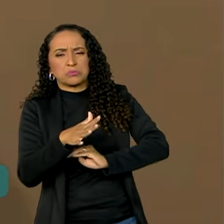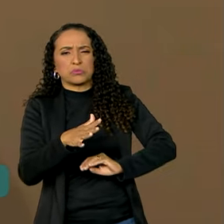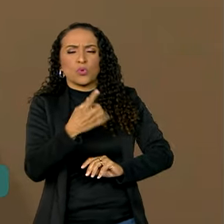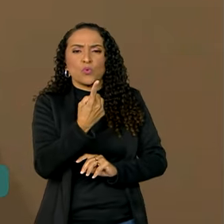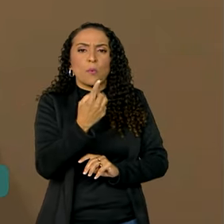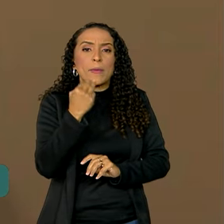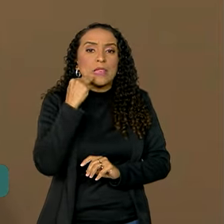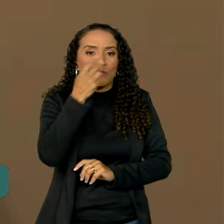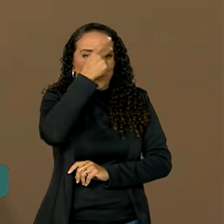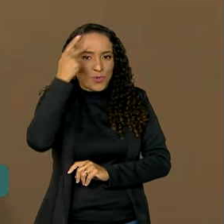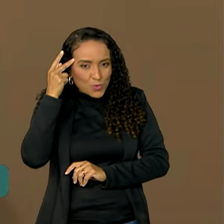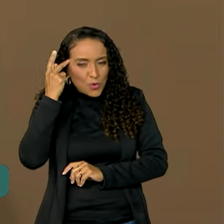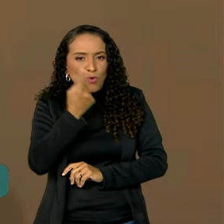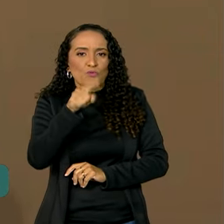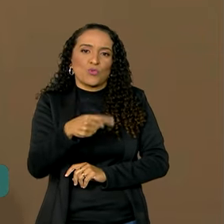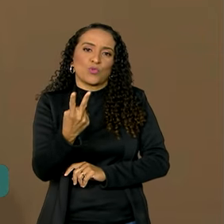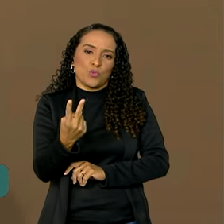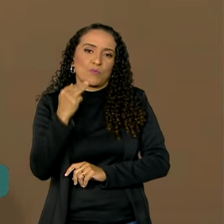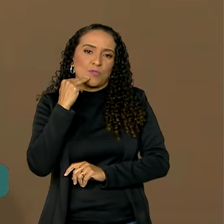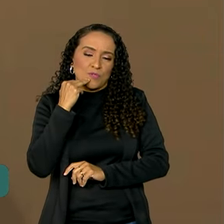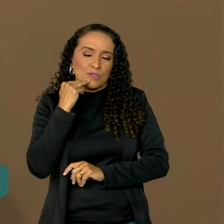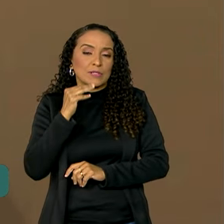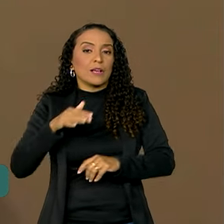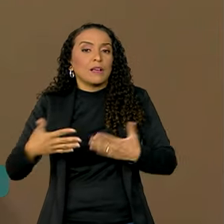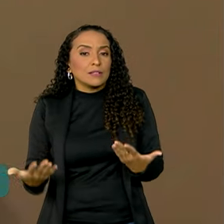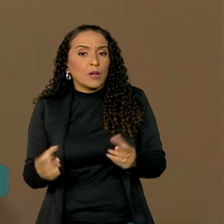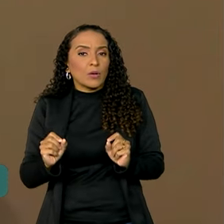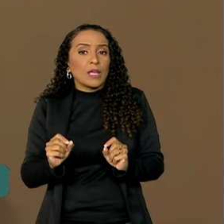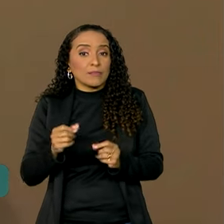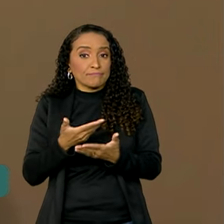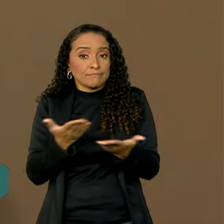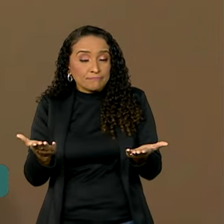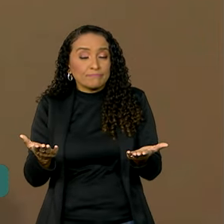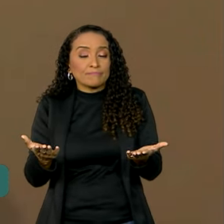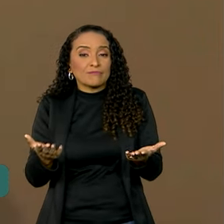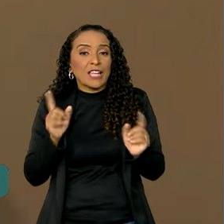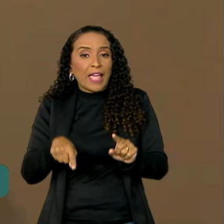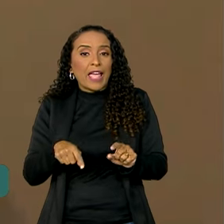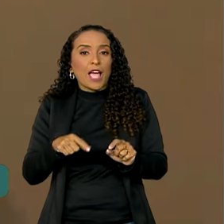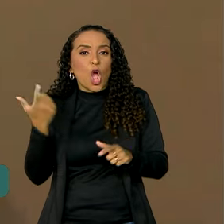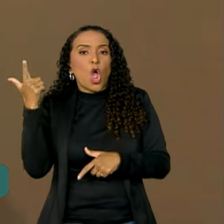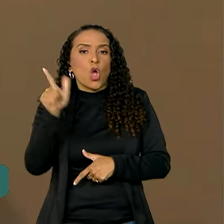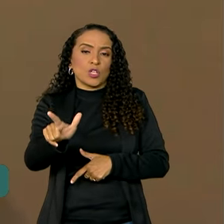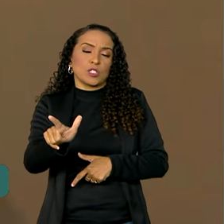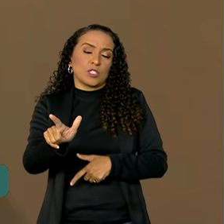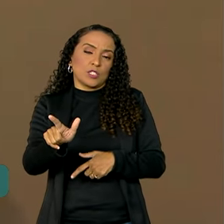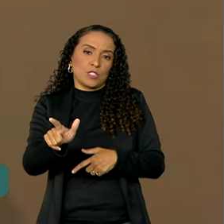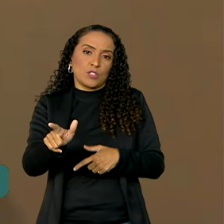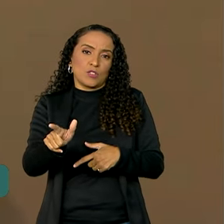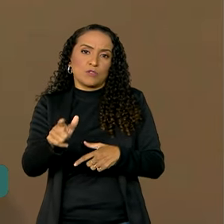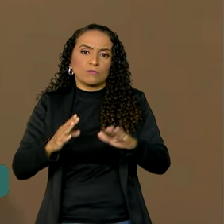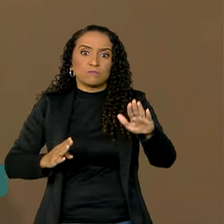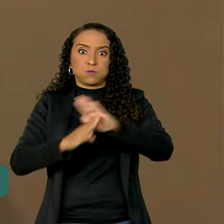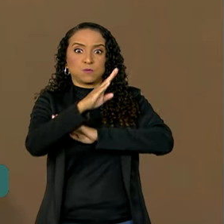1 milhão de pessoas, 1,2 milhão, sendo que com isso fosse alcançado o